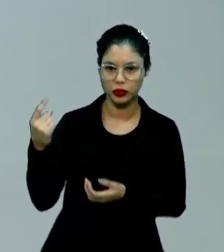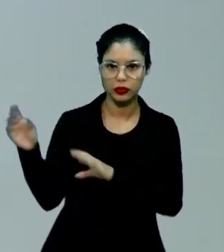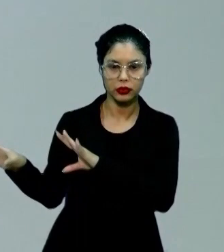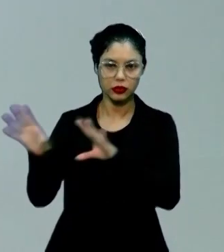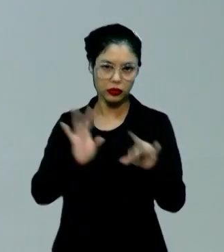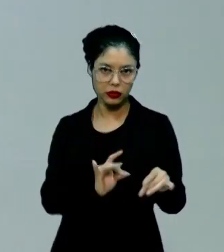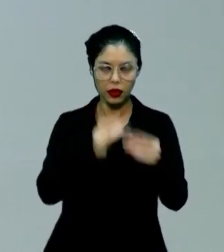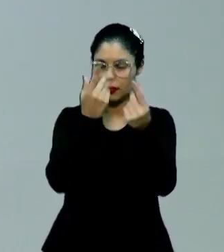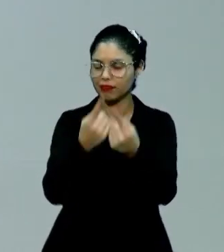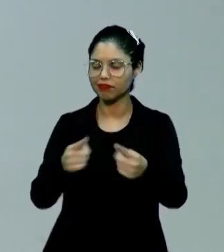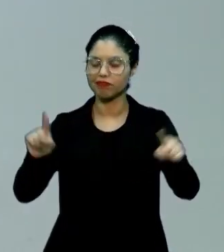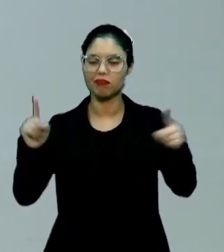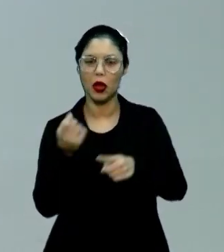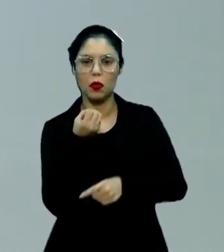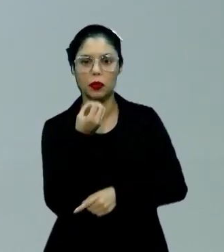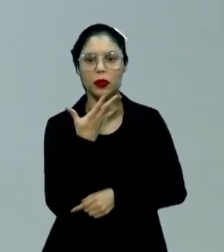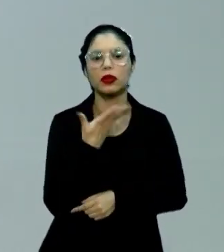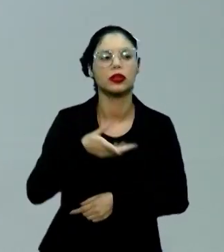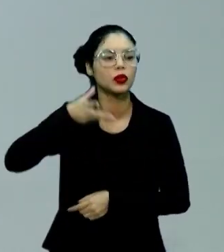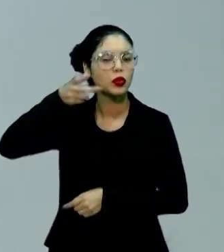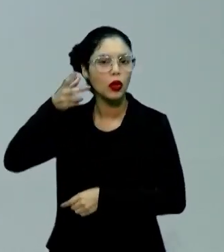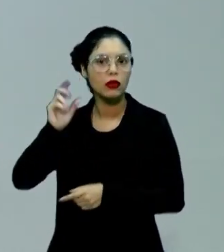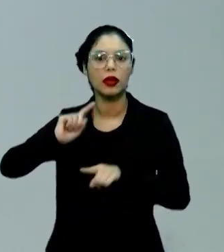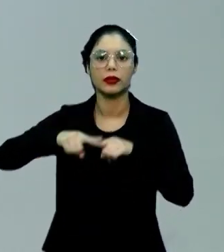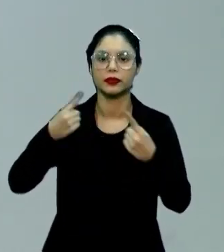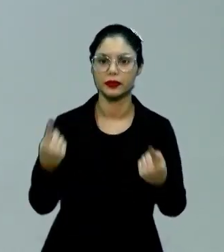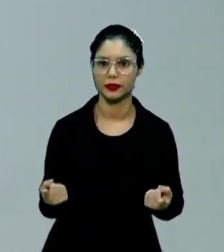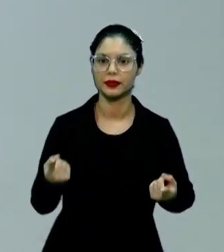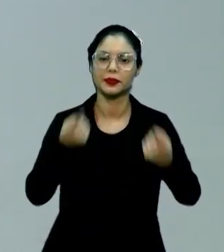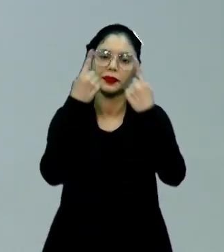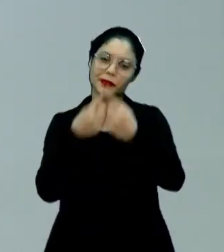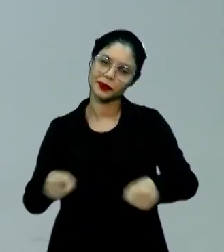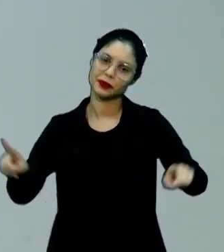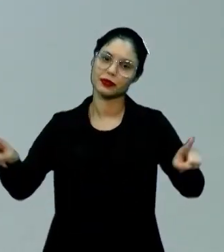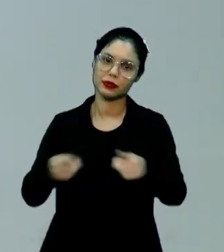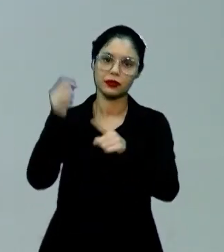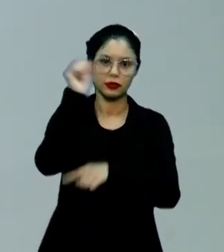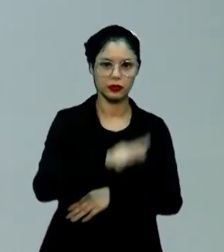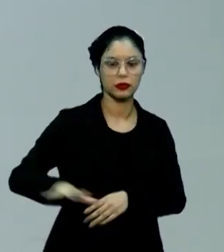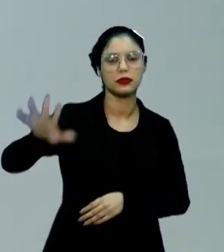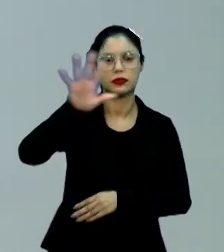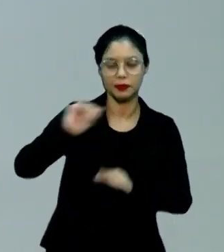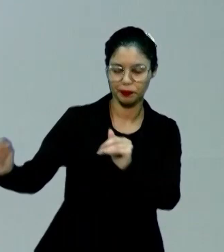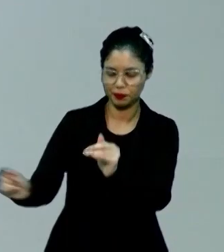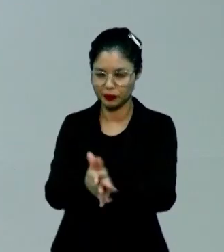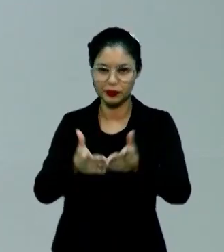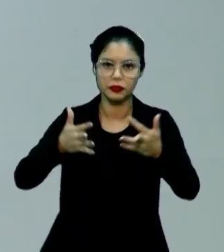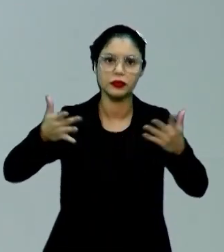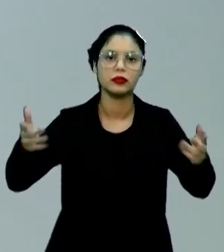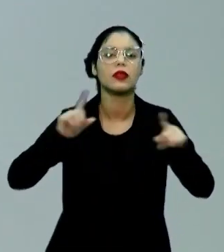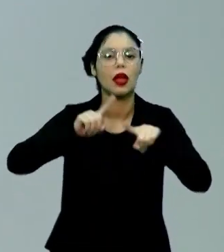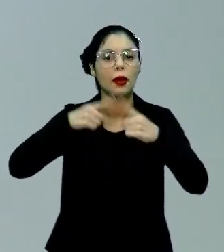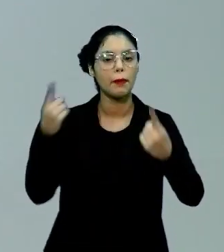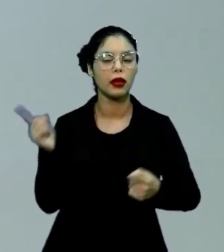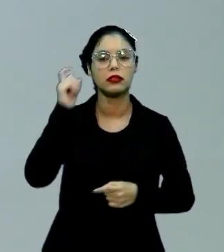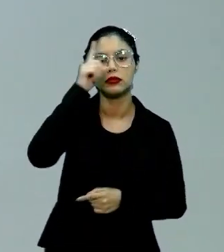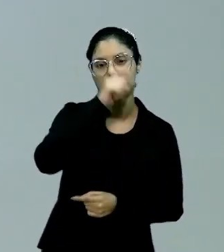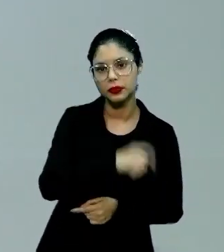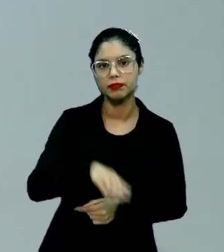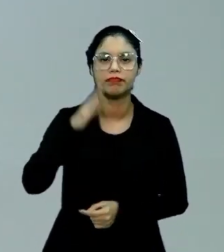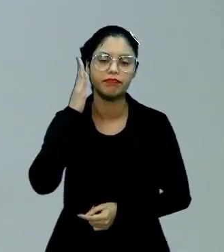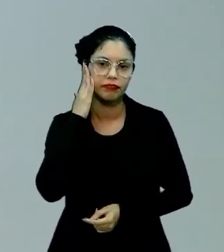traz uma melodia muito gostosa de se ouvir, que o hino, nosso hino nacional é maravilhoso, não é? Mas que é de difícil